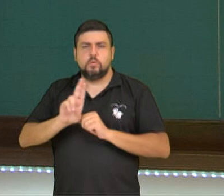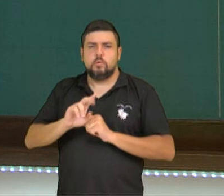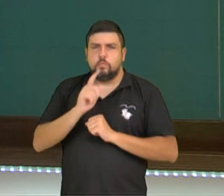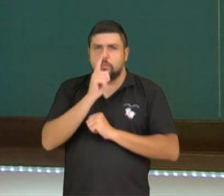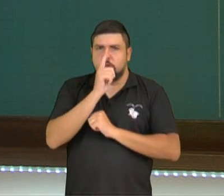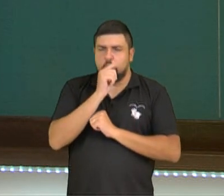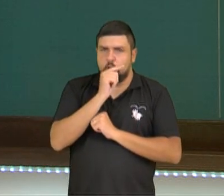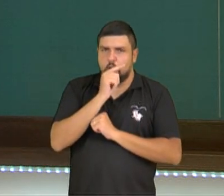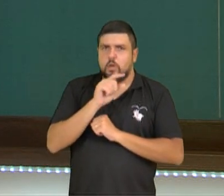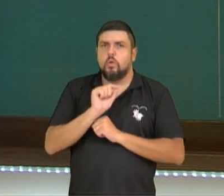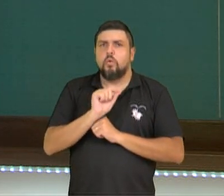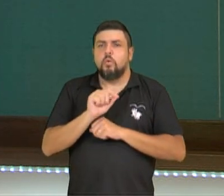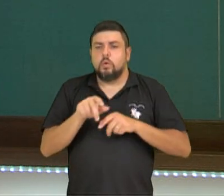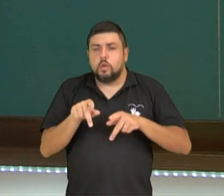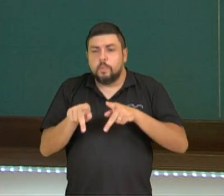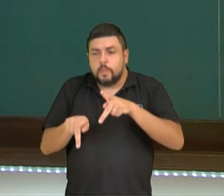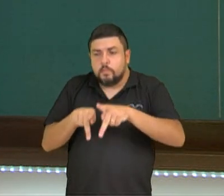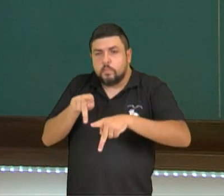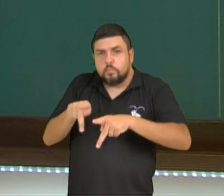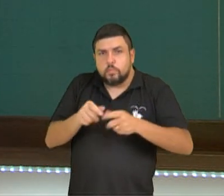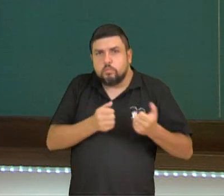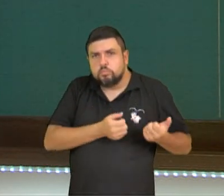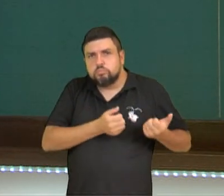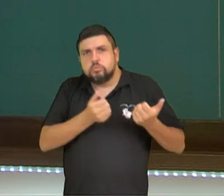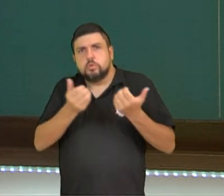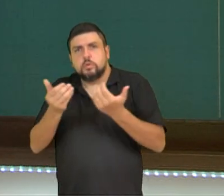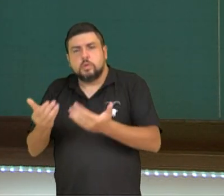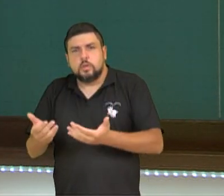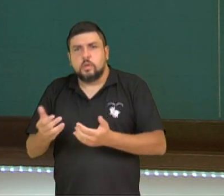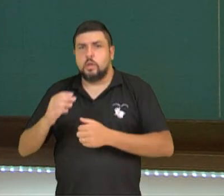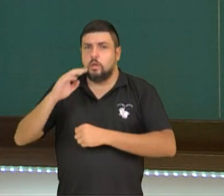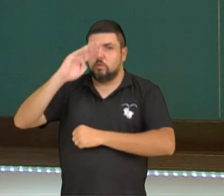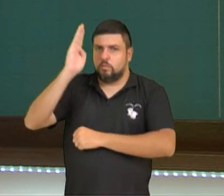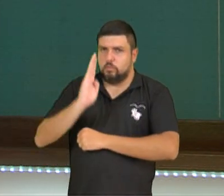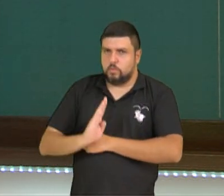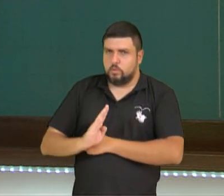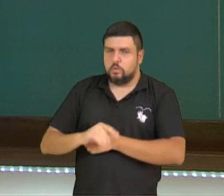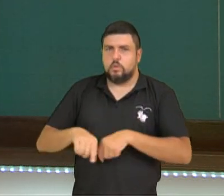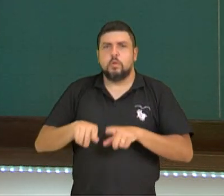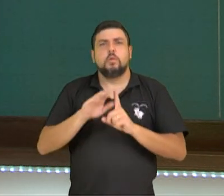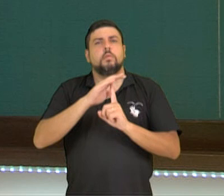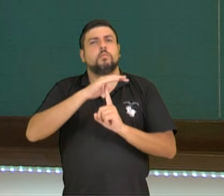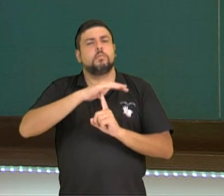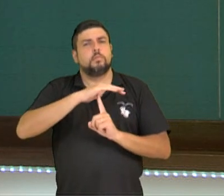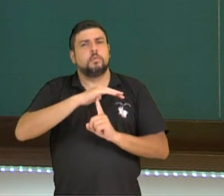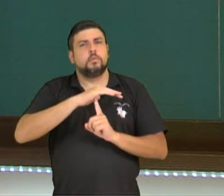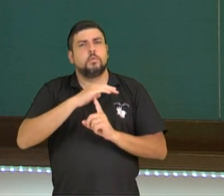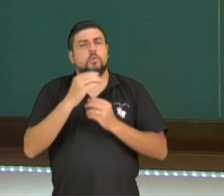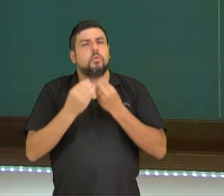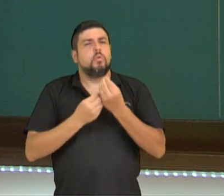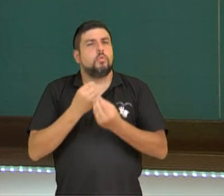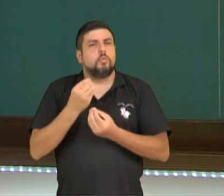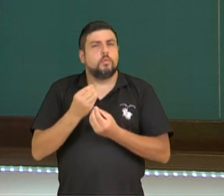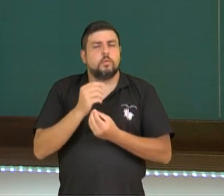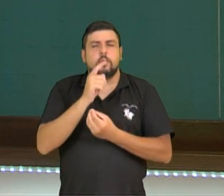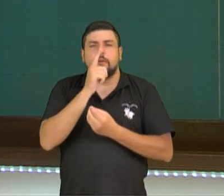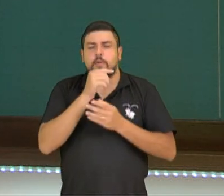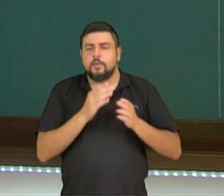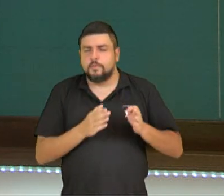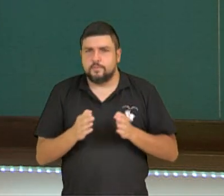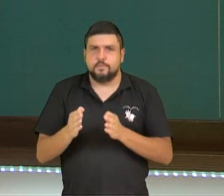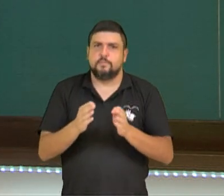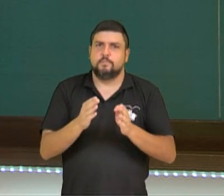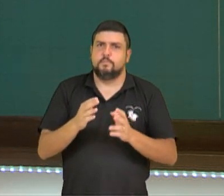água para a população em termos do Brasil e de Paraná é através dos rios. Então a